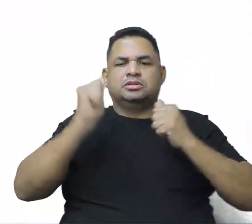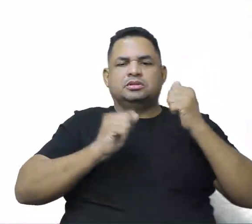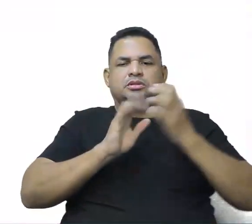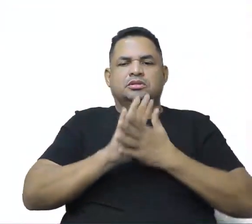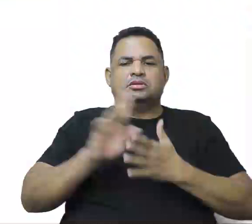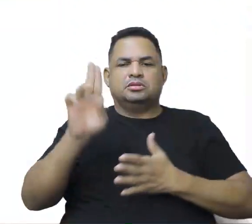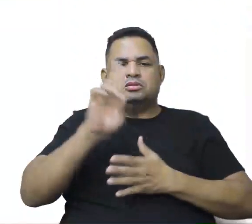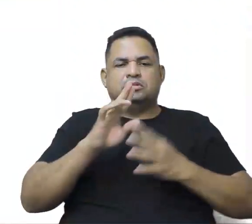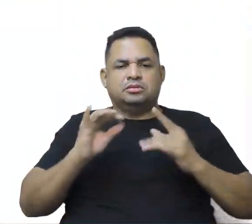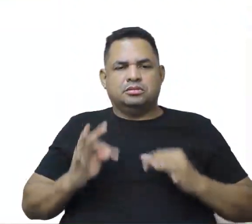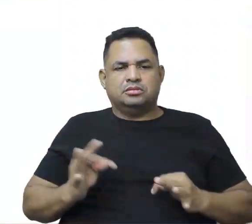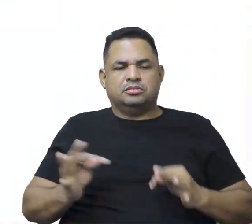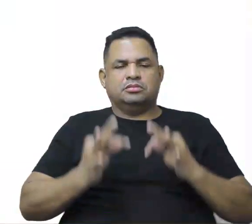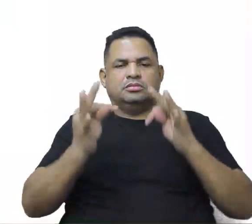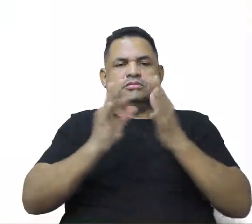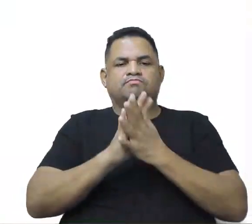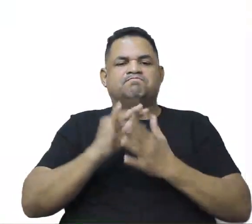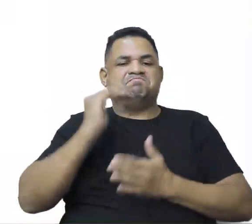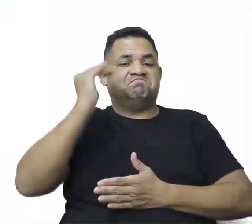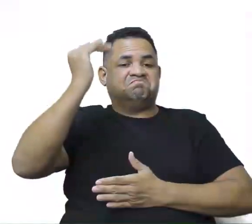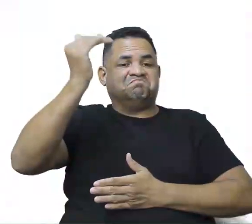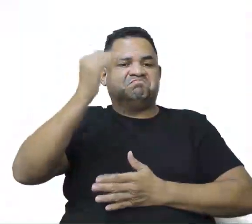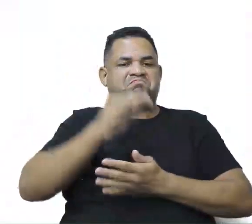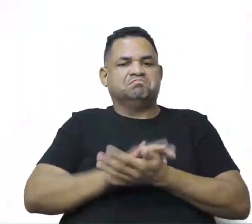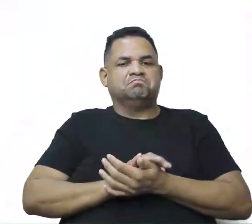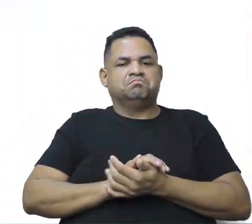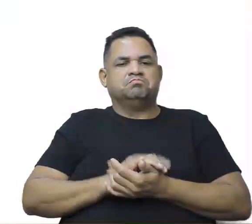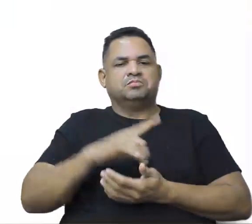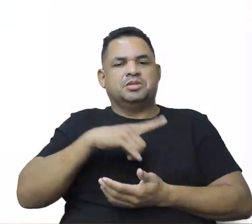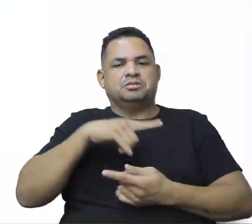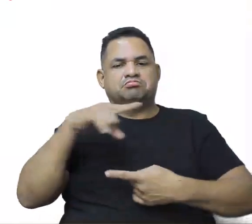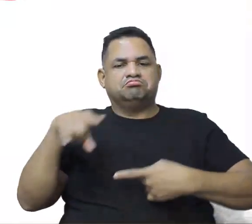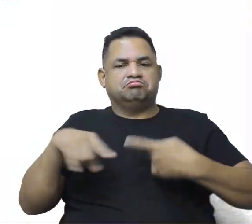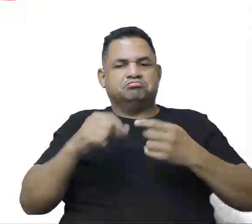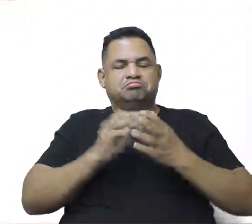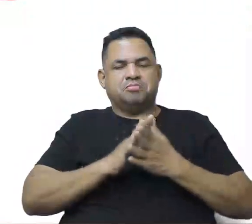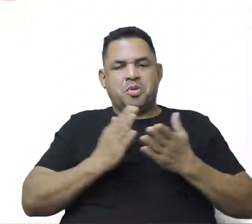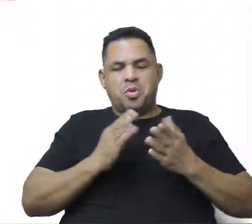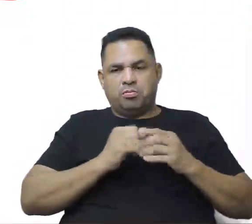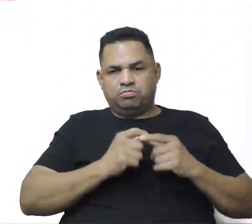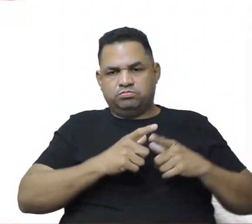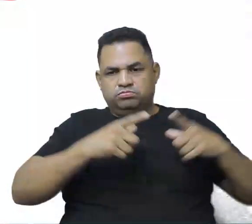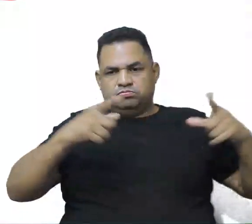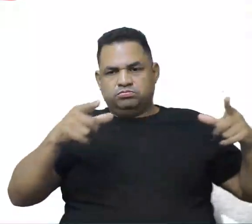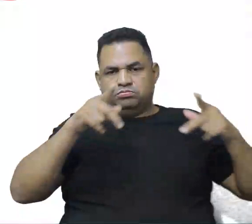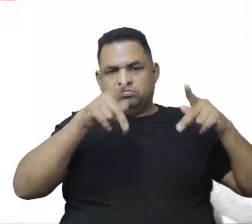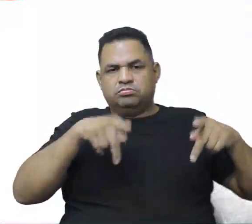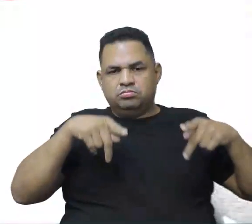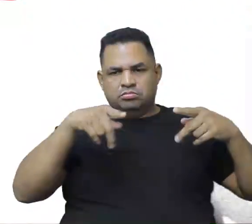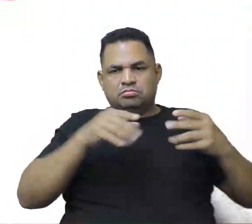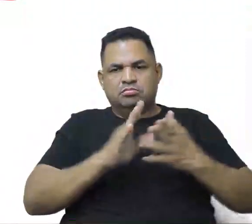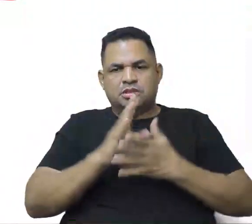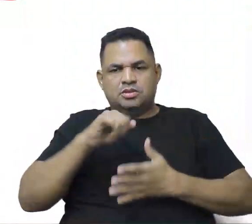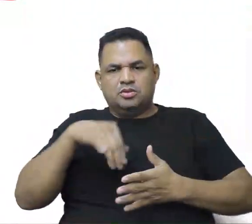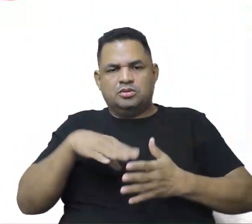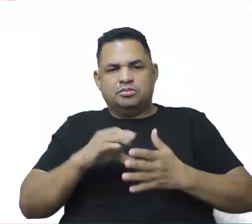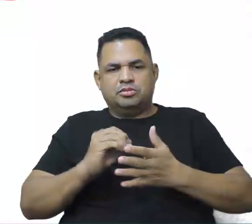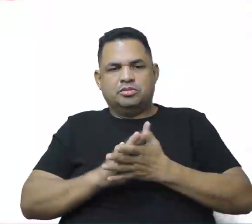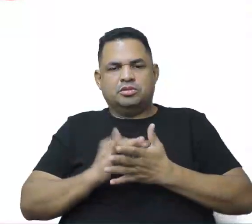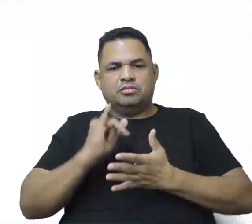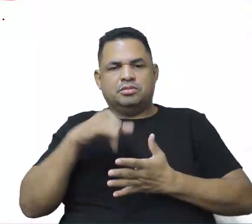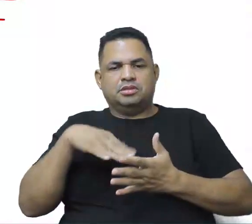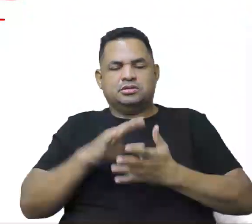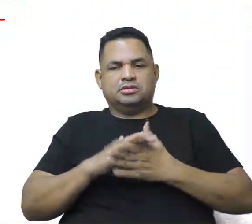Utiliza tecnologia de ponta, destina-se a um grande público anônimo e impessoal e é